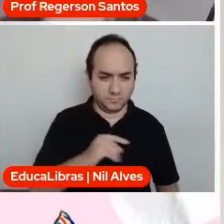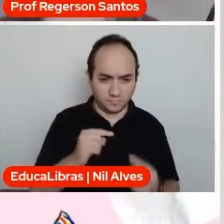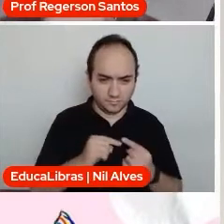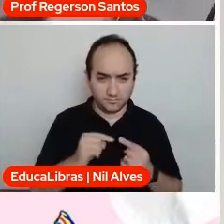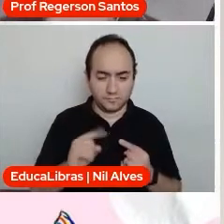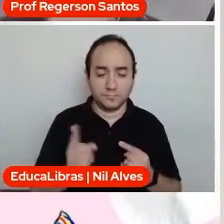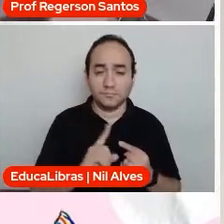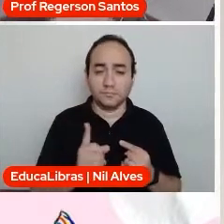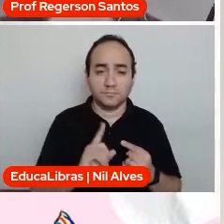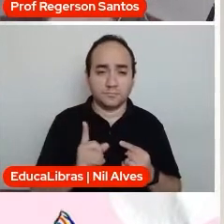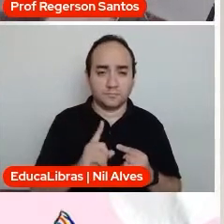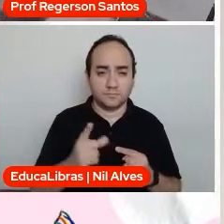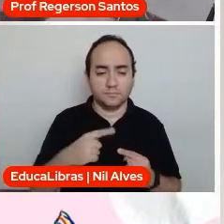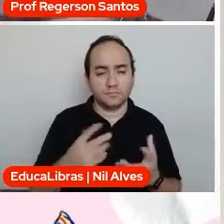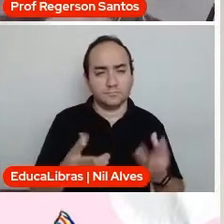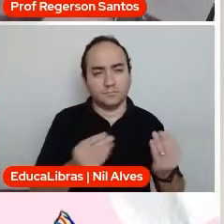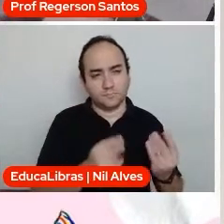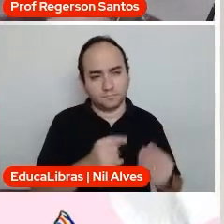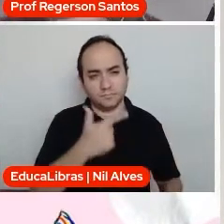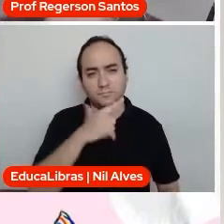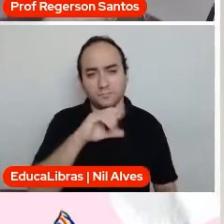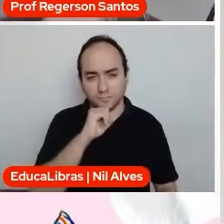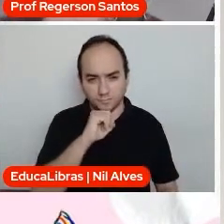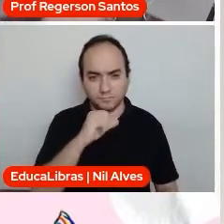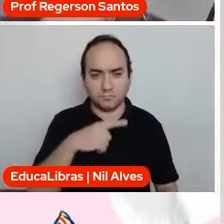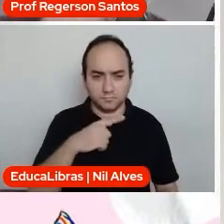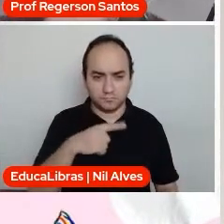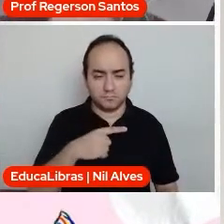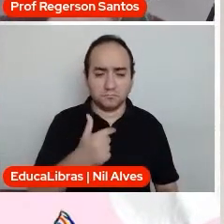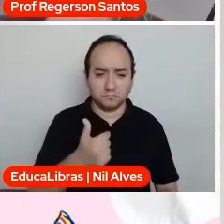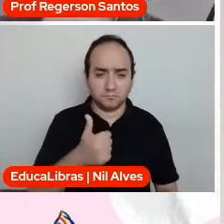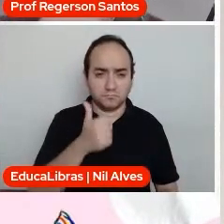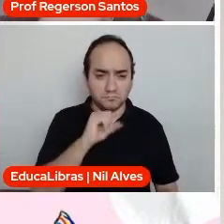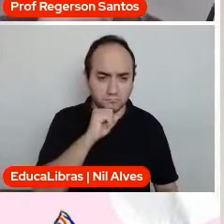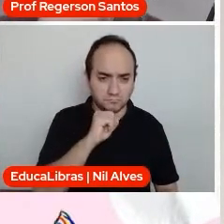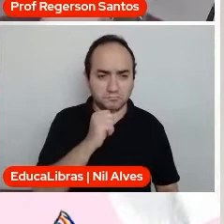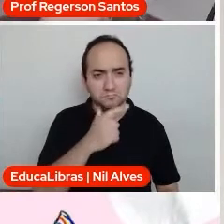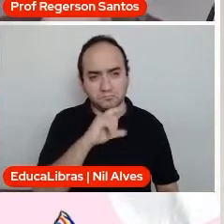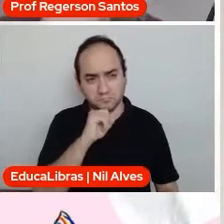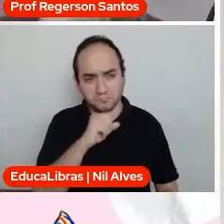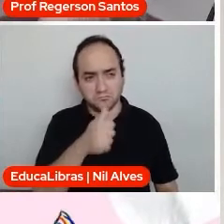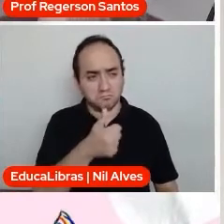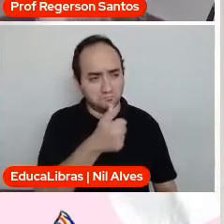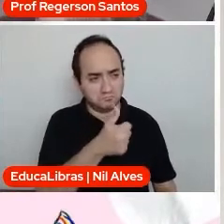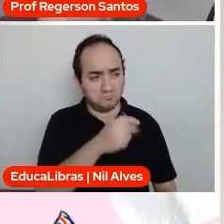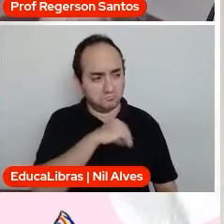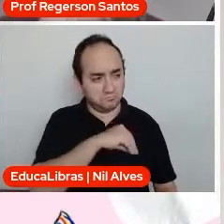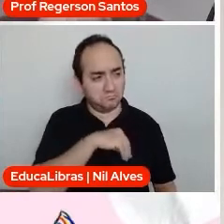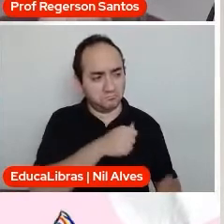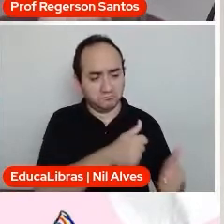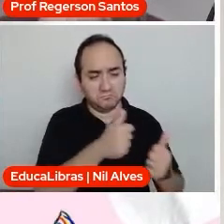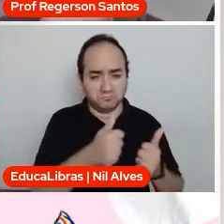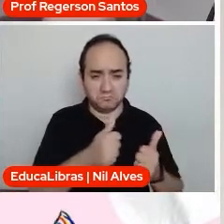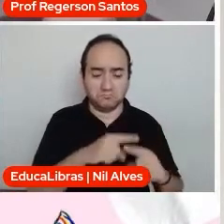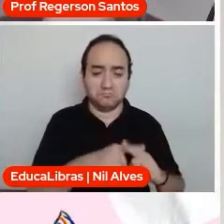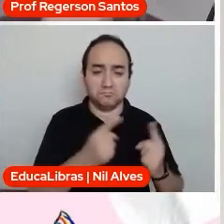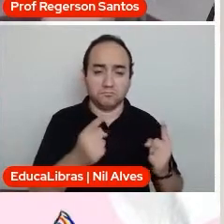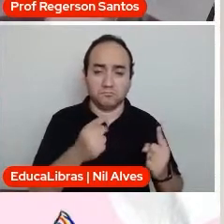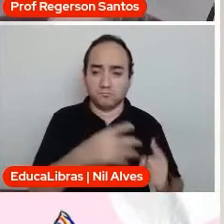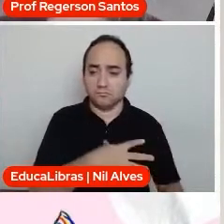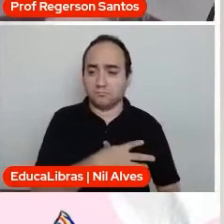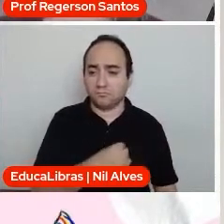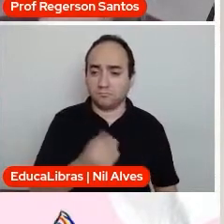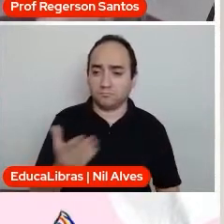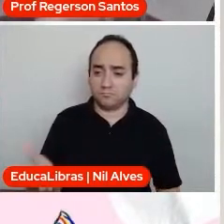A gente tem muitos pais com a situação financeira muito favorável, mas que os filhos